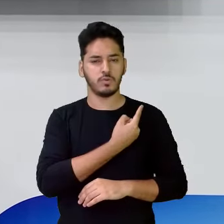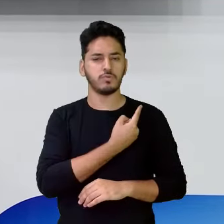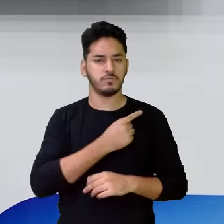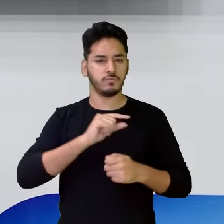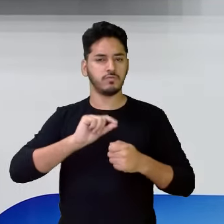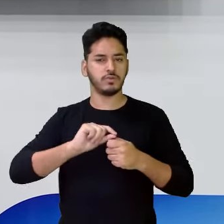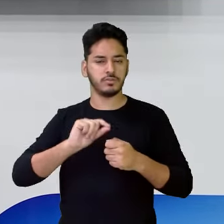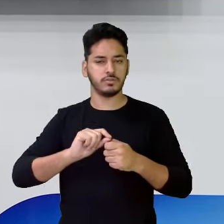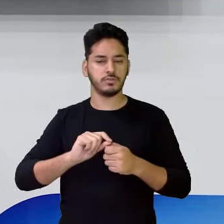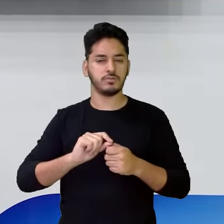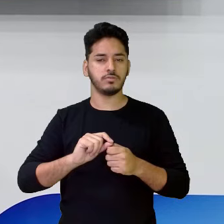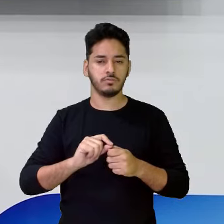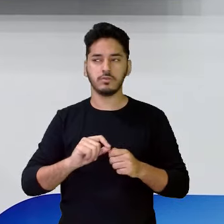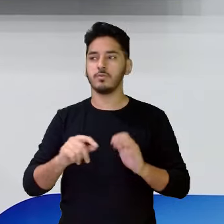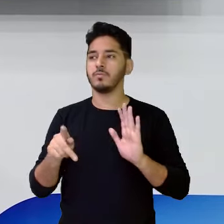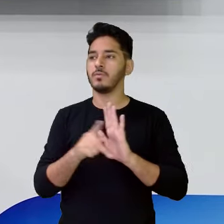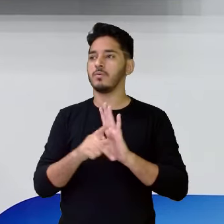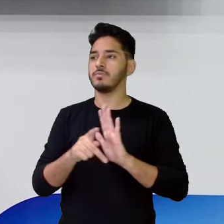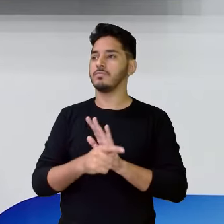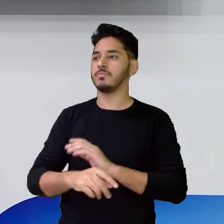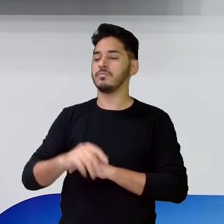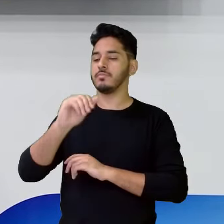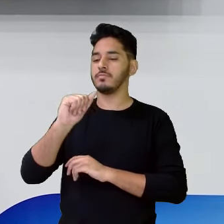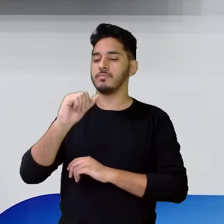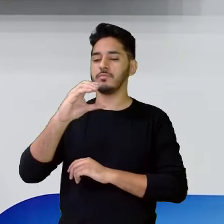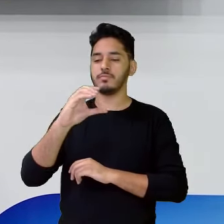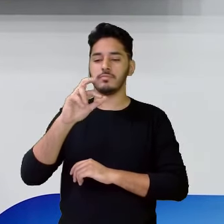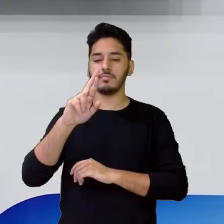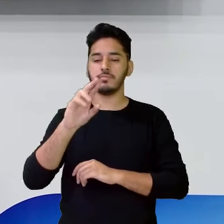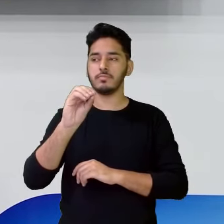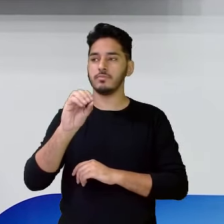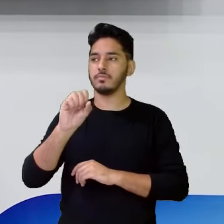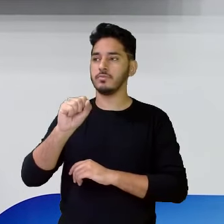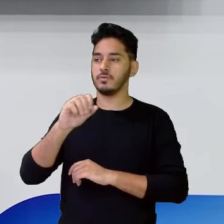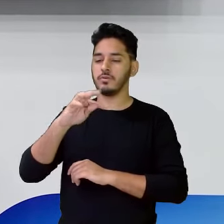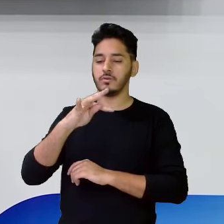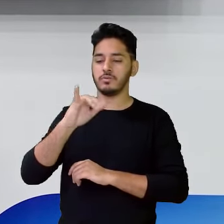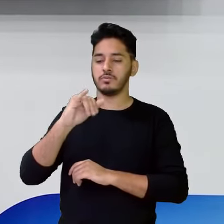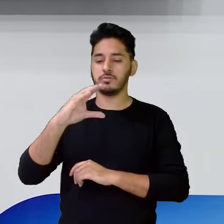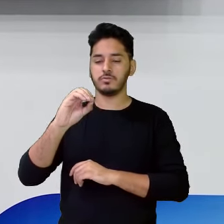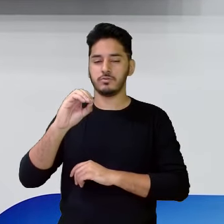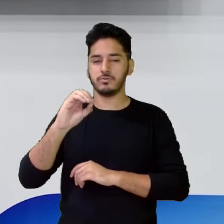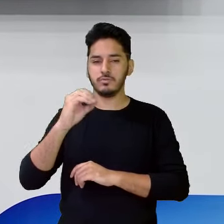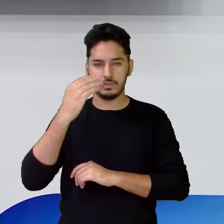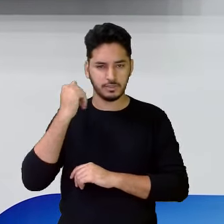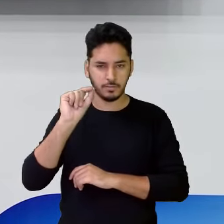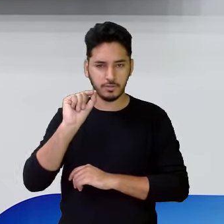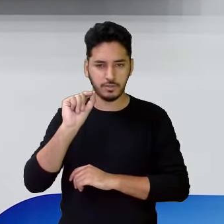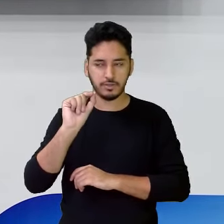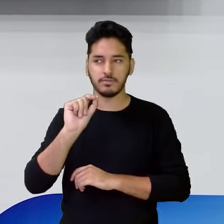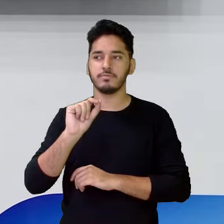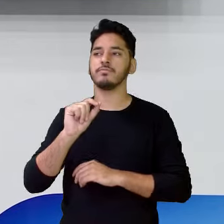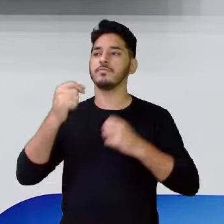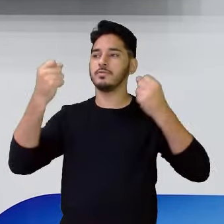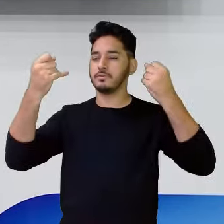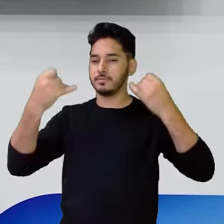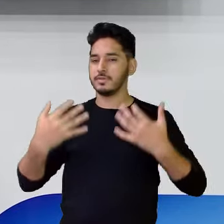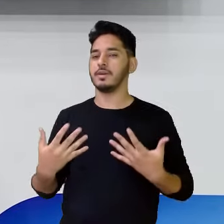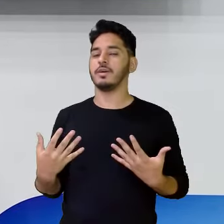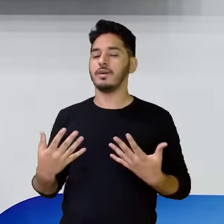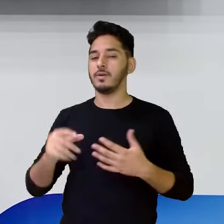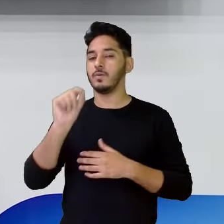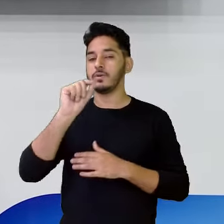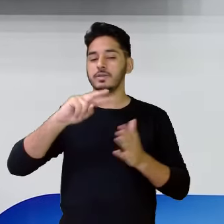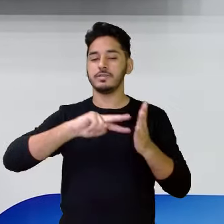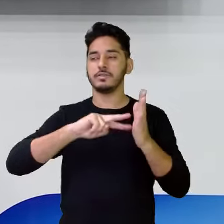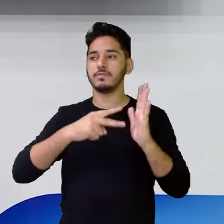um acróstico. Vocês sabem o que é um acróstico? Então, fique aí ligadinho. Que eu vou falar sobre o